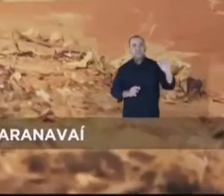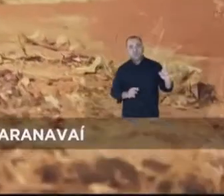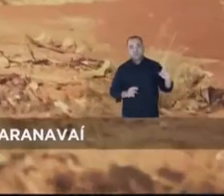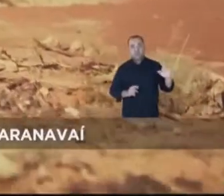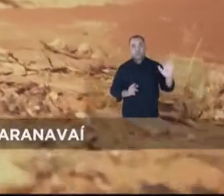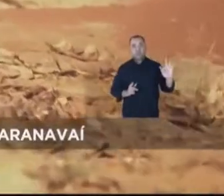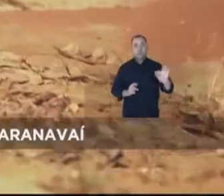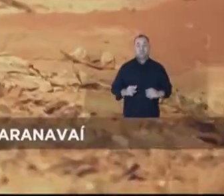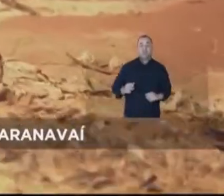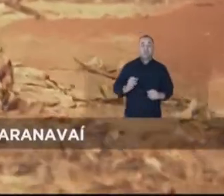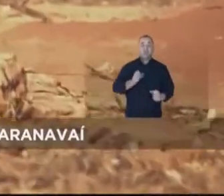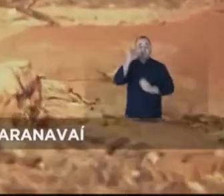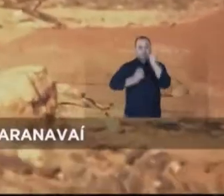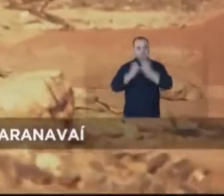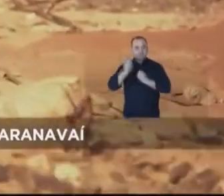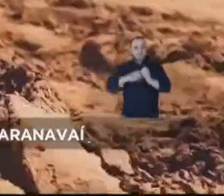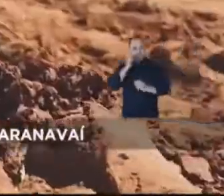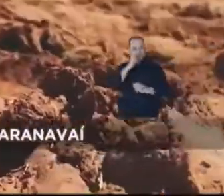Industrial de Paranavaí.